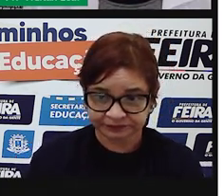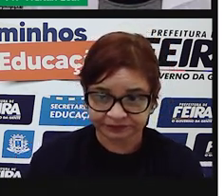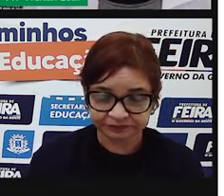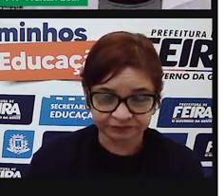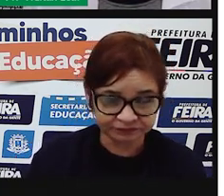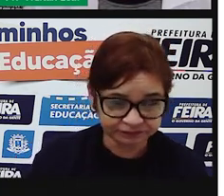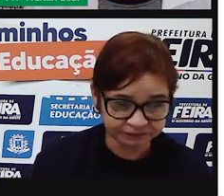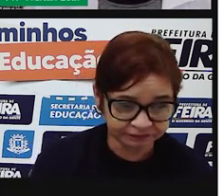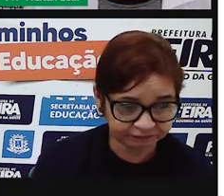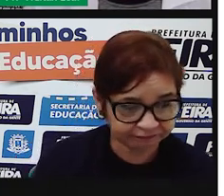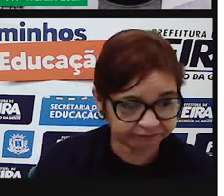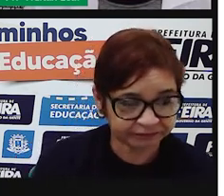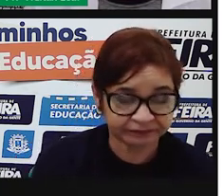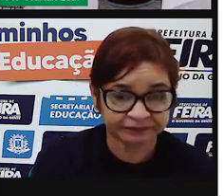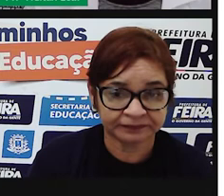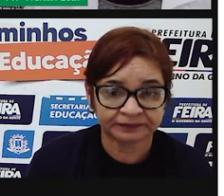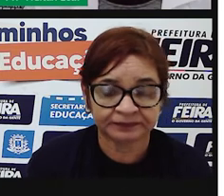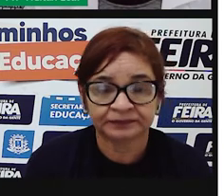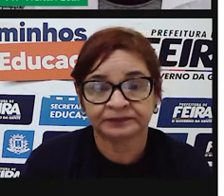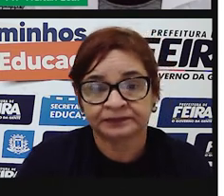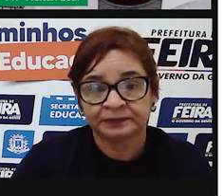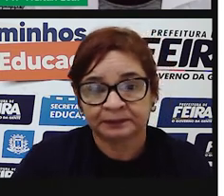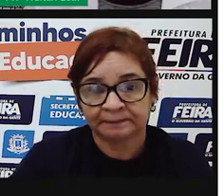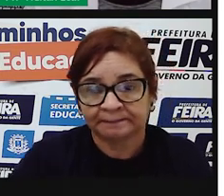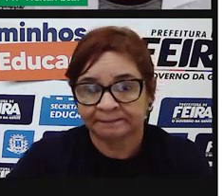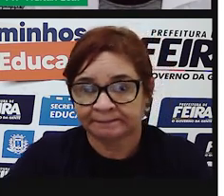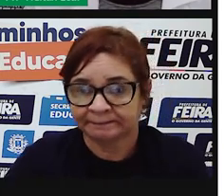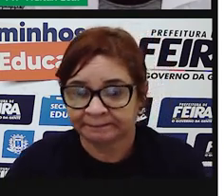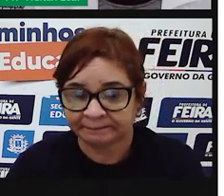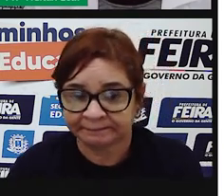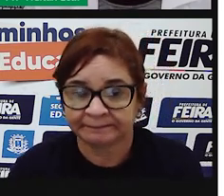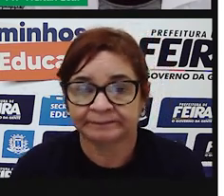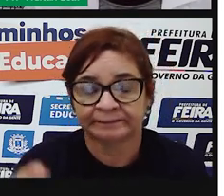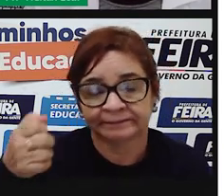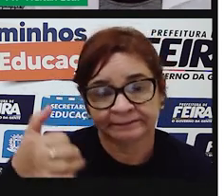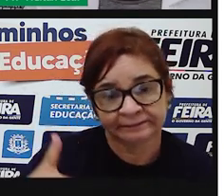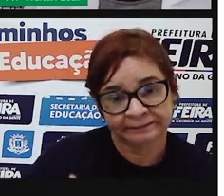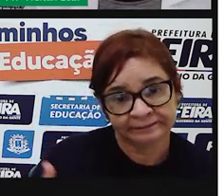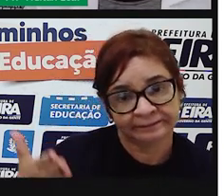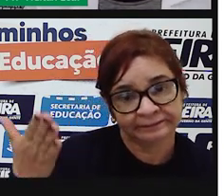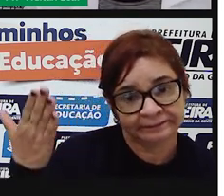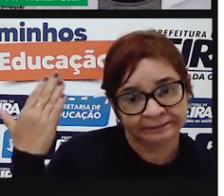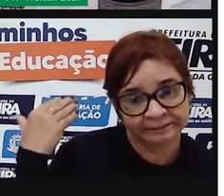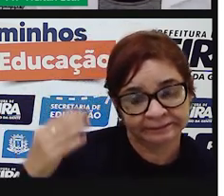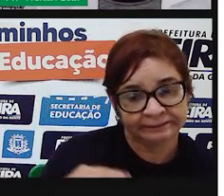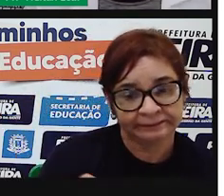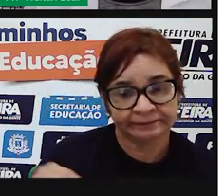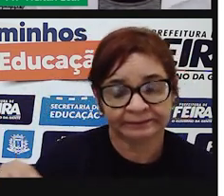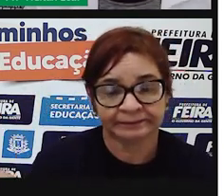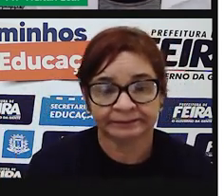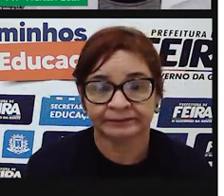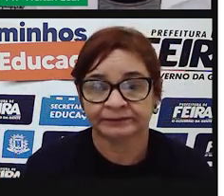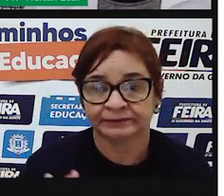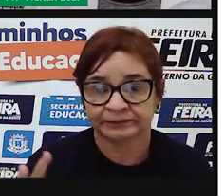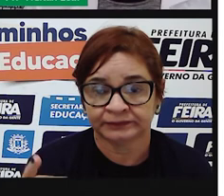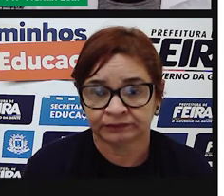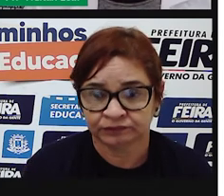O travessão também serve para separar o aposto. Já expliquei na aula anterior o que era aposto. Então, todos,